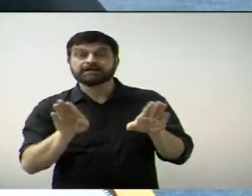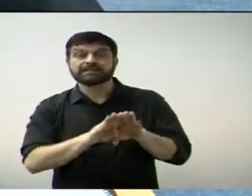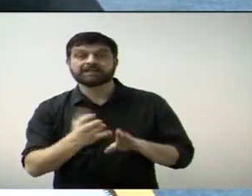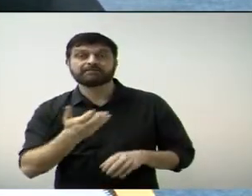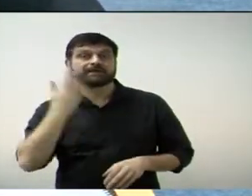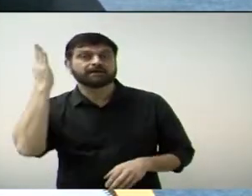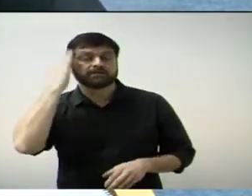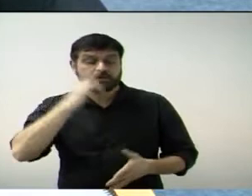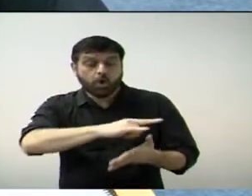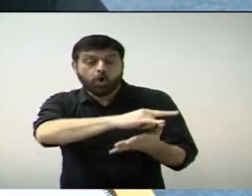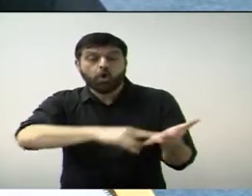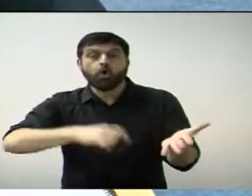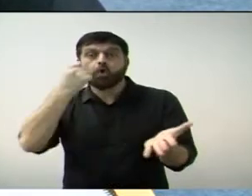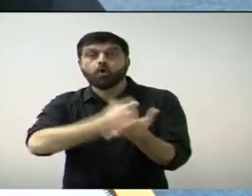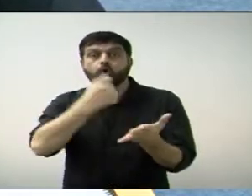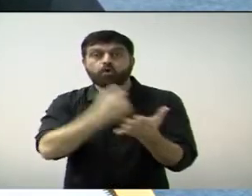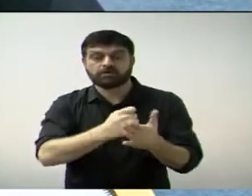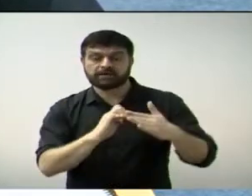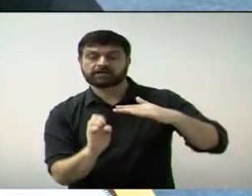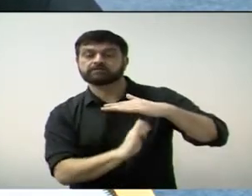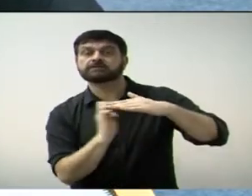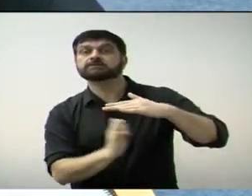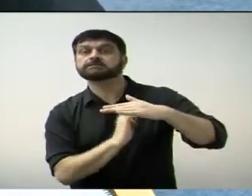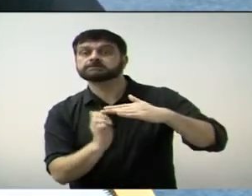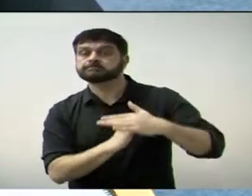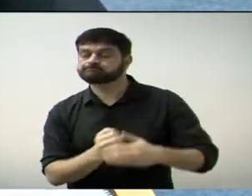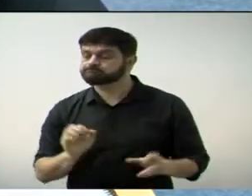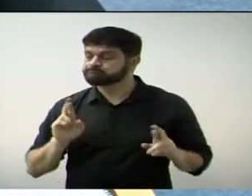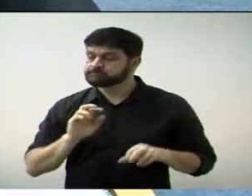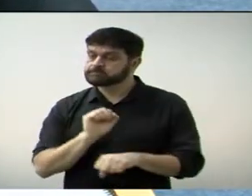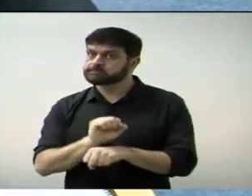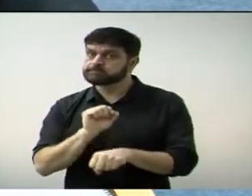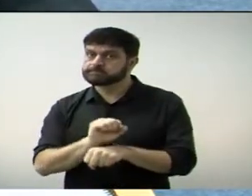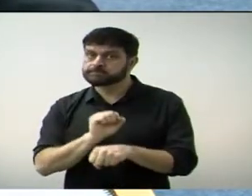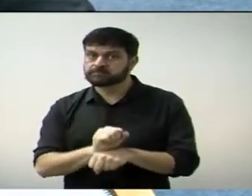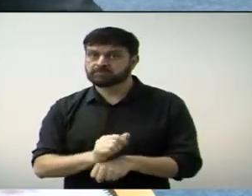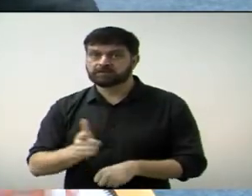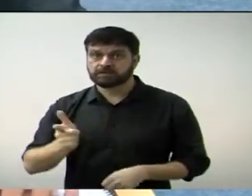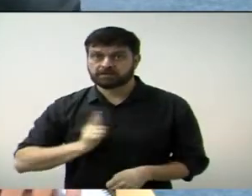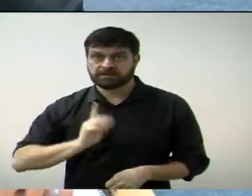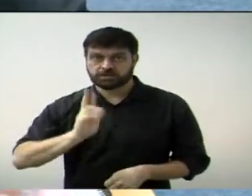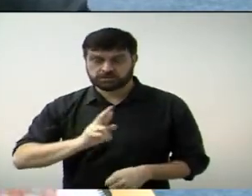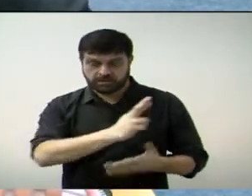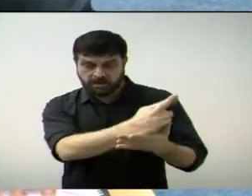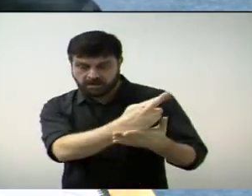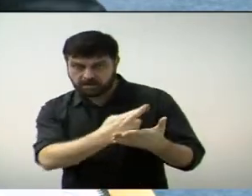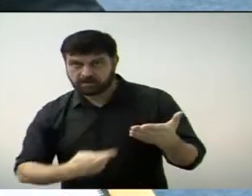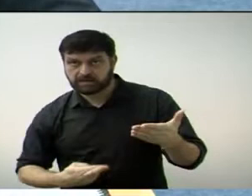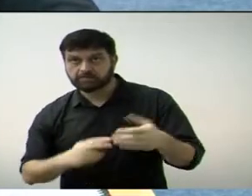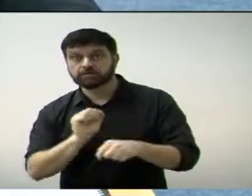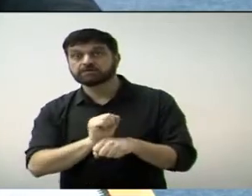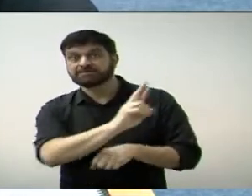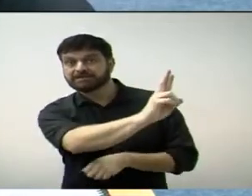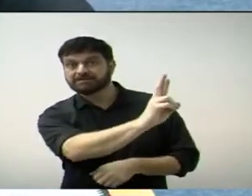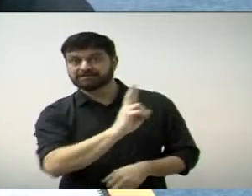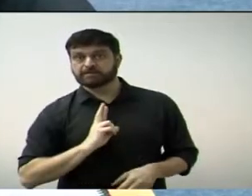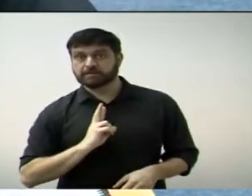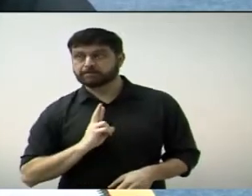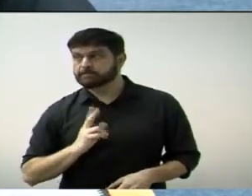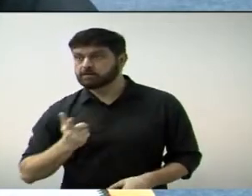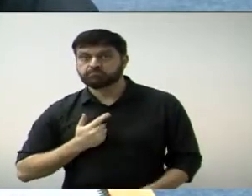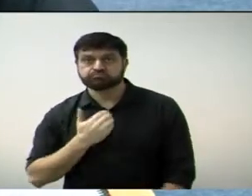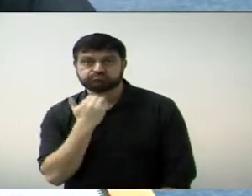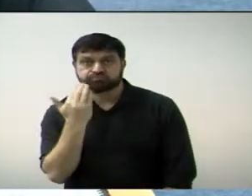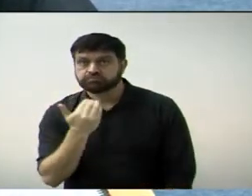emergenciais, e vamos aguardar. Tem alguns requerimentos já informando, alguns requerimentos que não foram